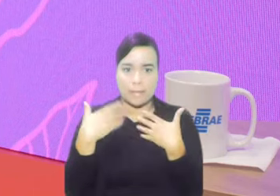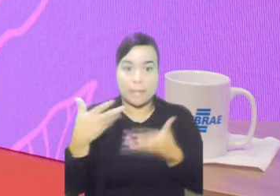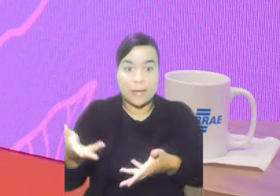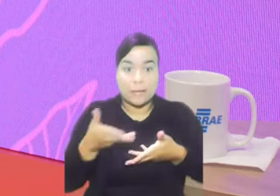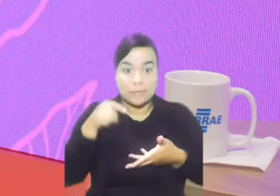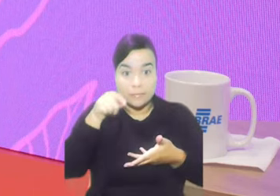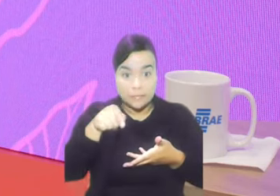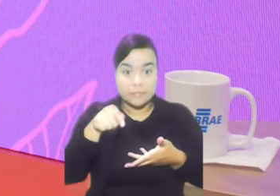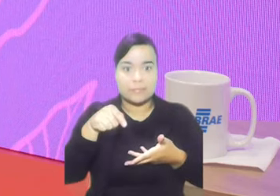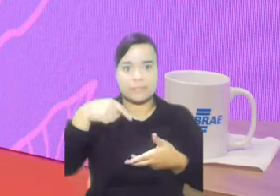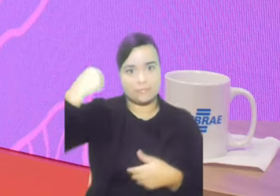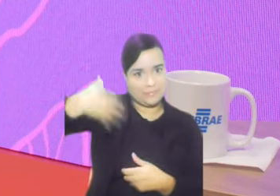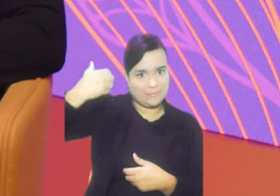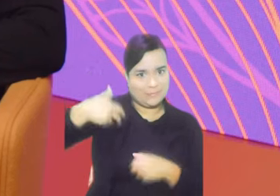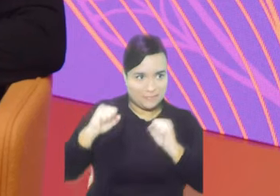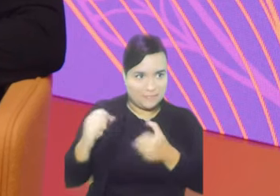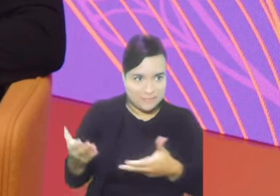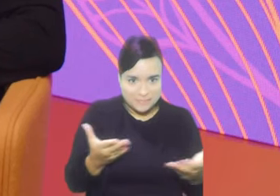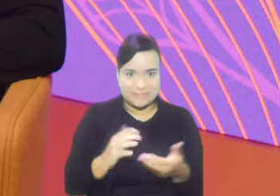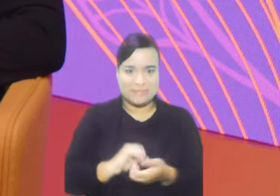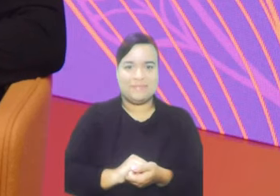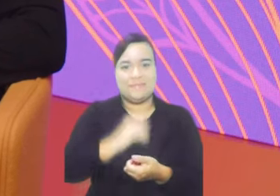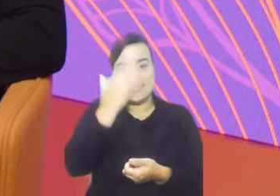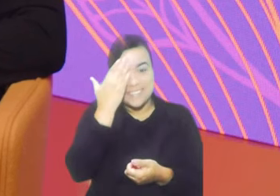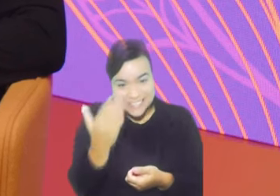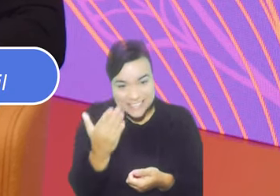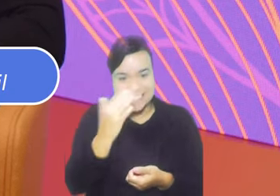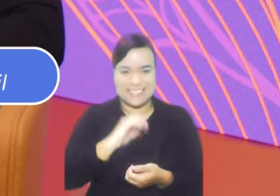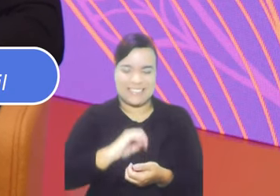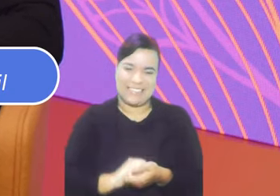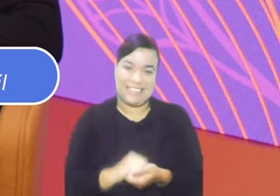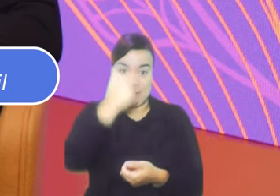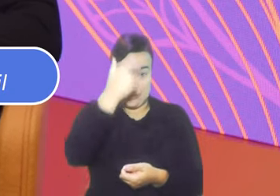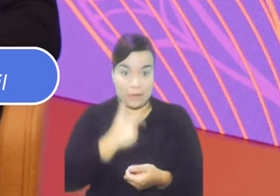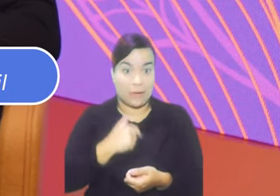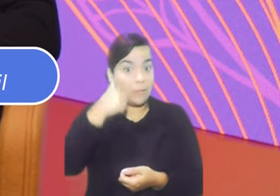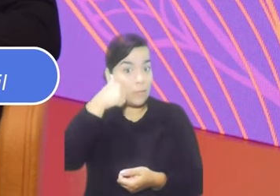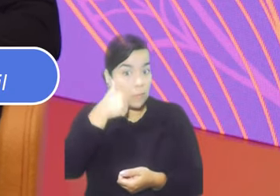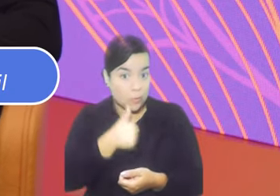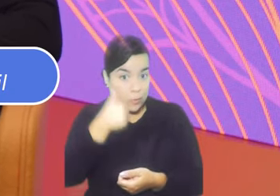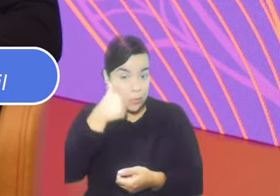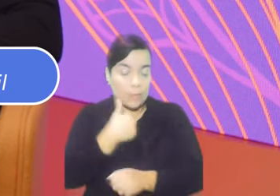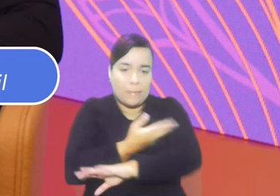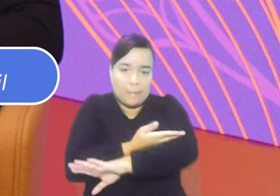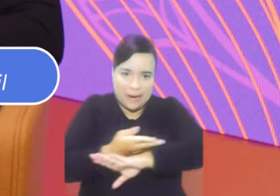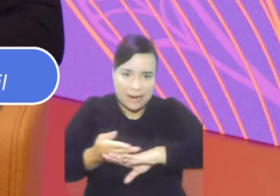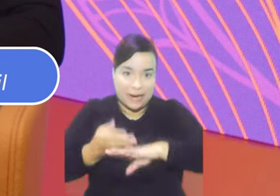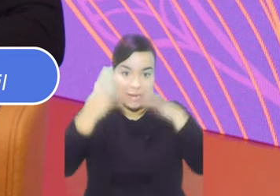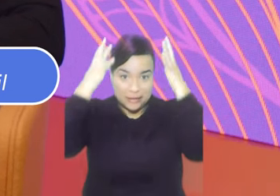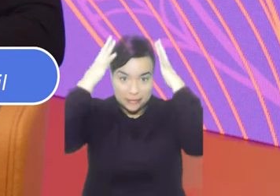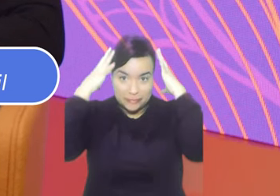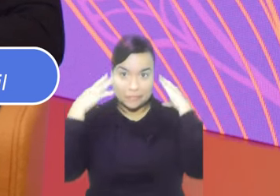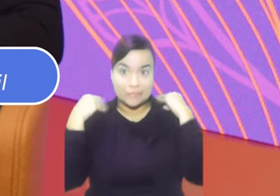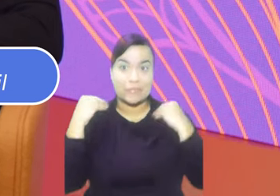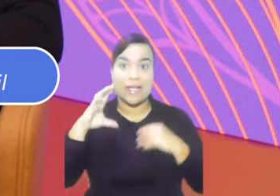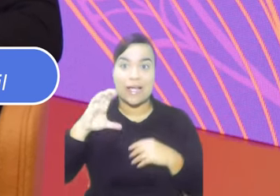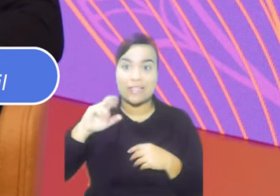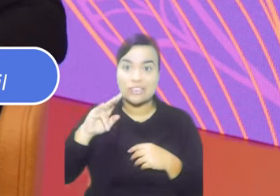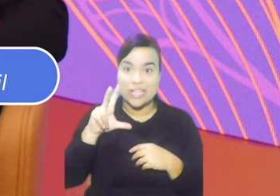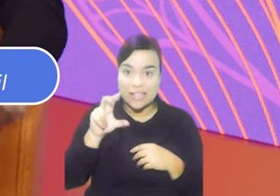convido para fazer a sua autodescrição. Muito obrigada. Eu sou uma mulher branca, de cabelos